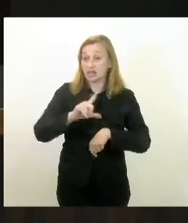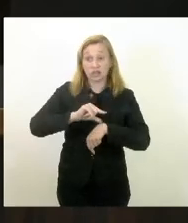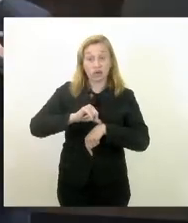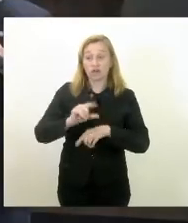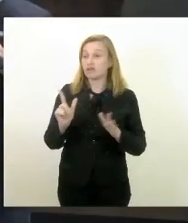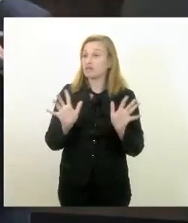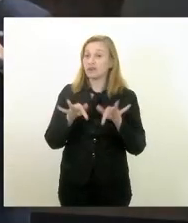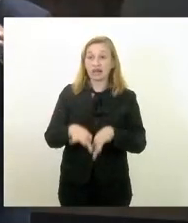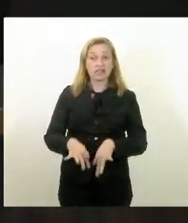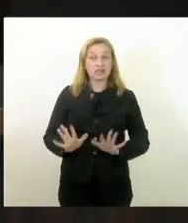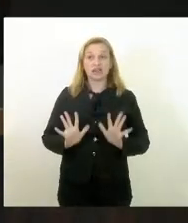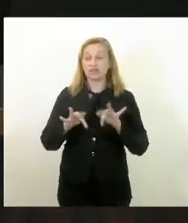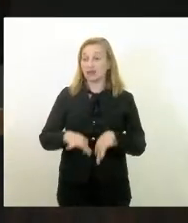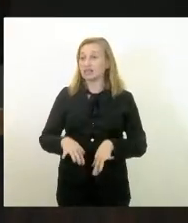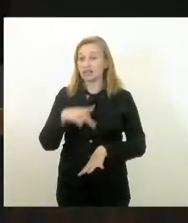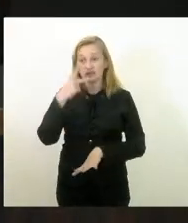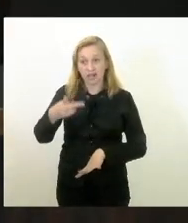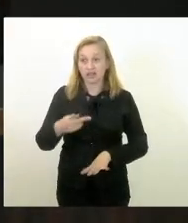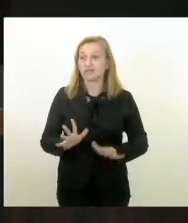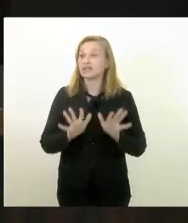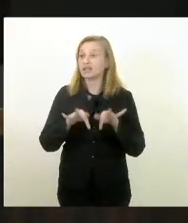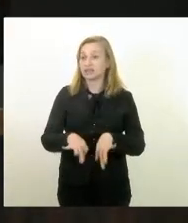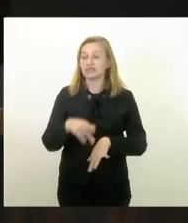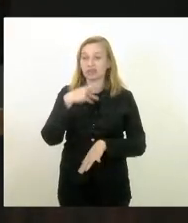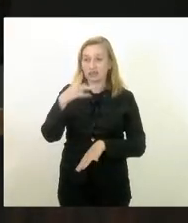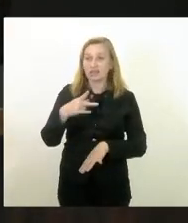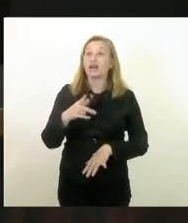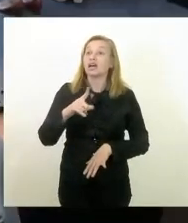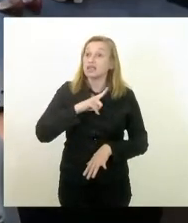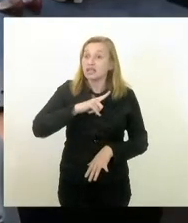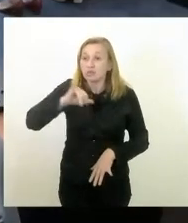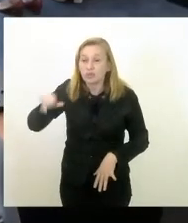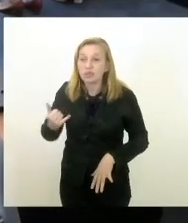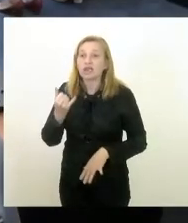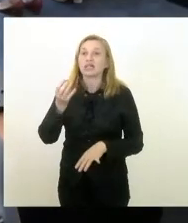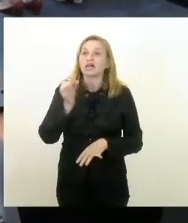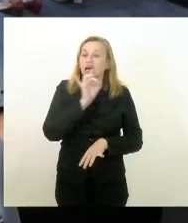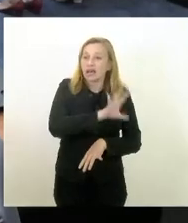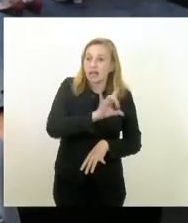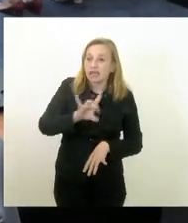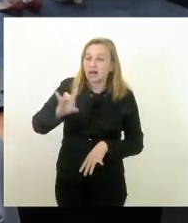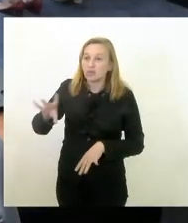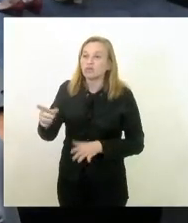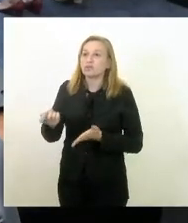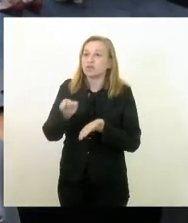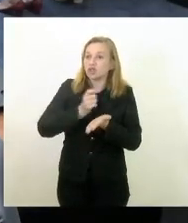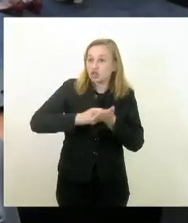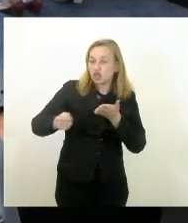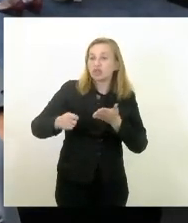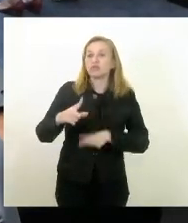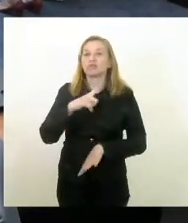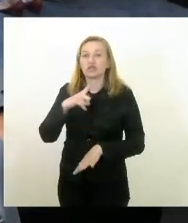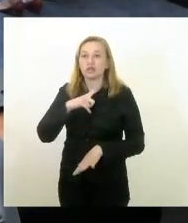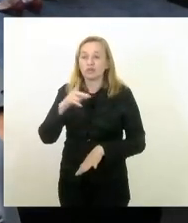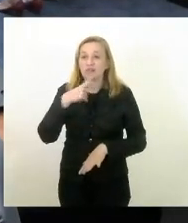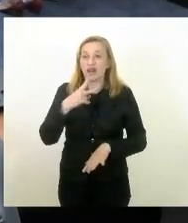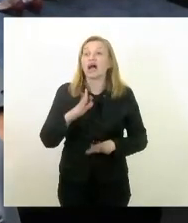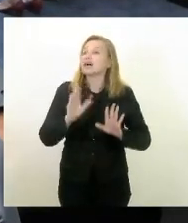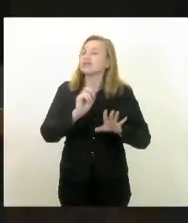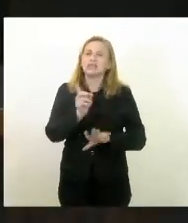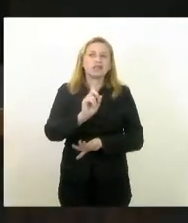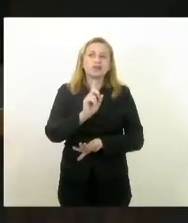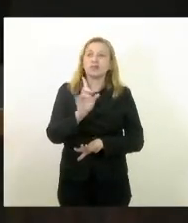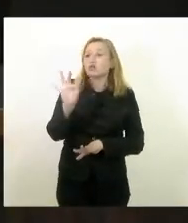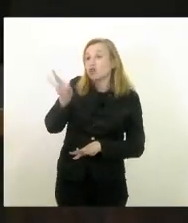está encerrada a fala nós demos oportunidade para cada um dos que estavam inscritos no expediente final não, não, não demos não porque o Flávio Serafim